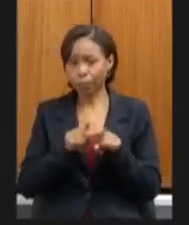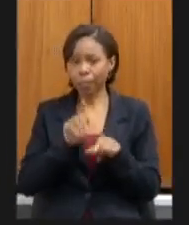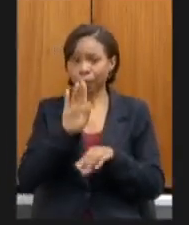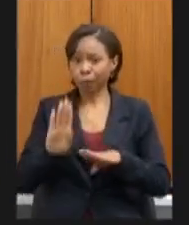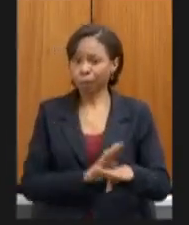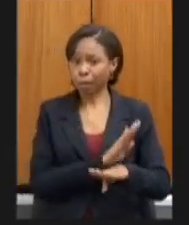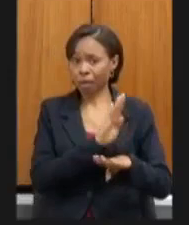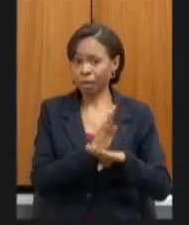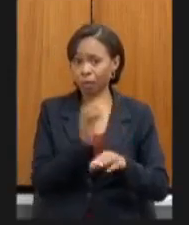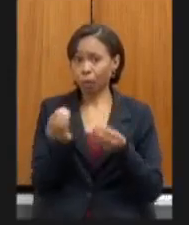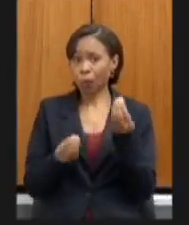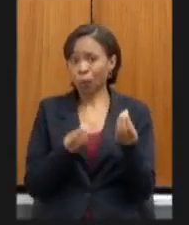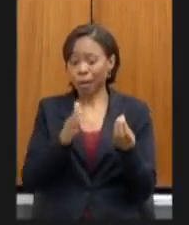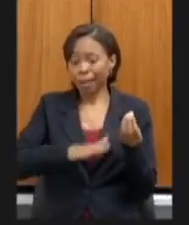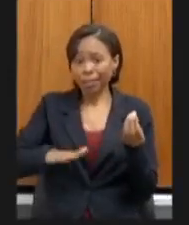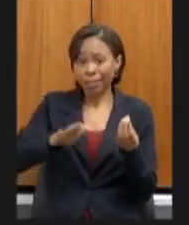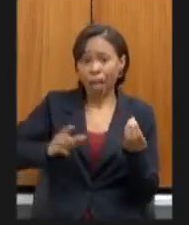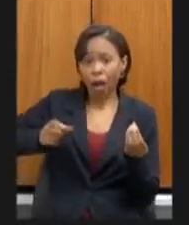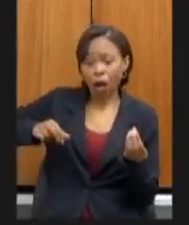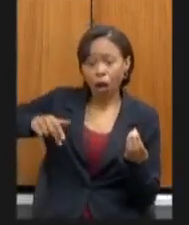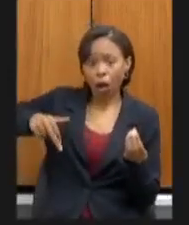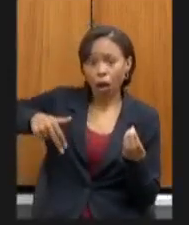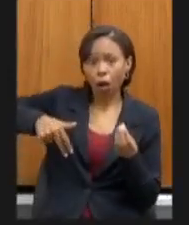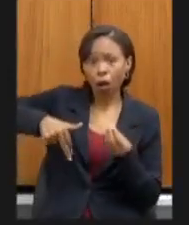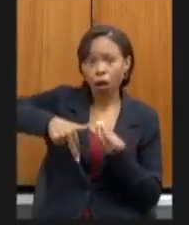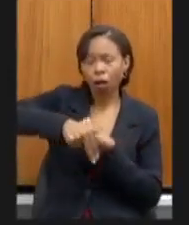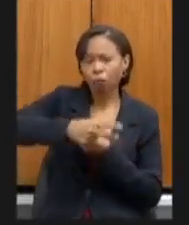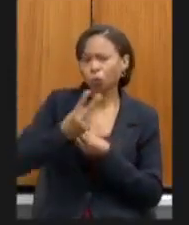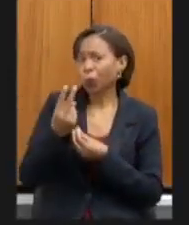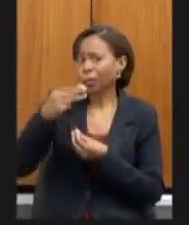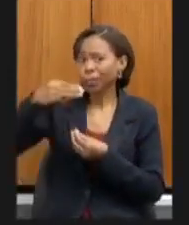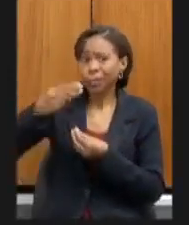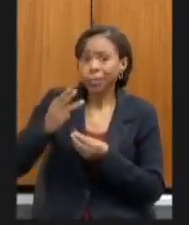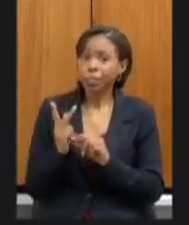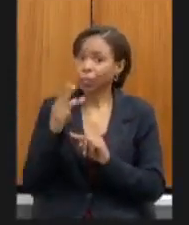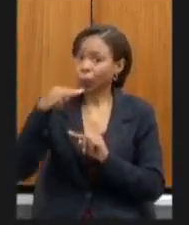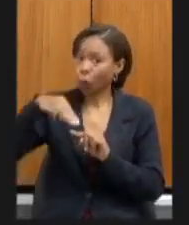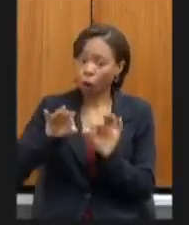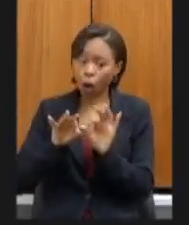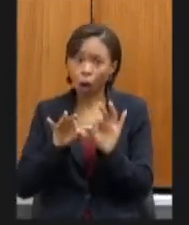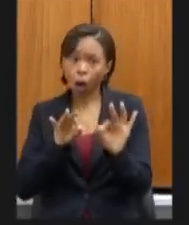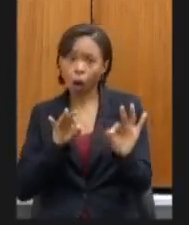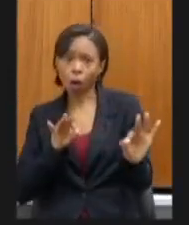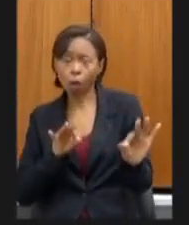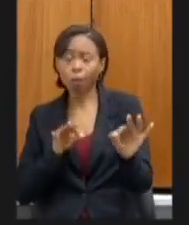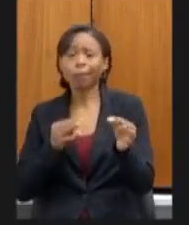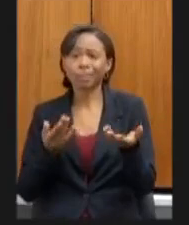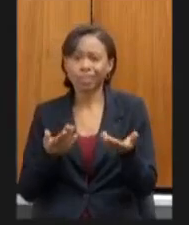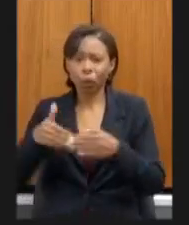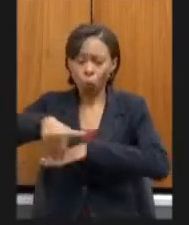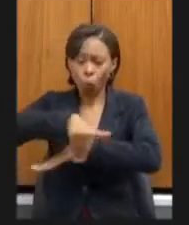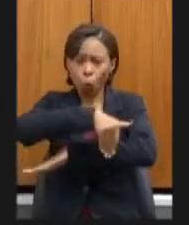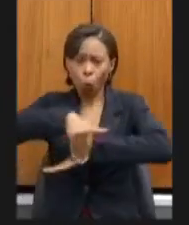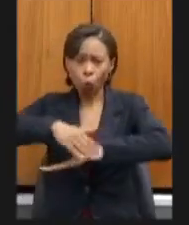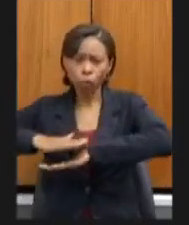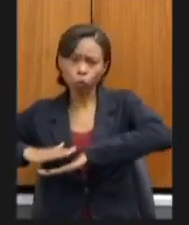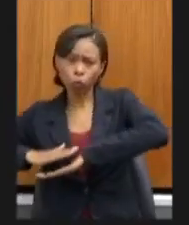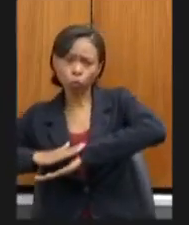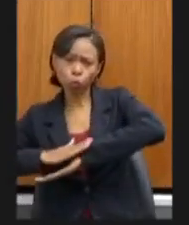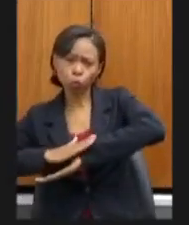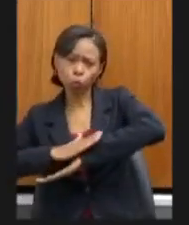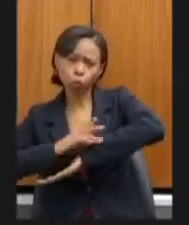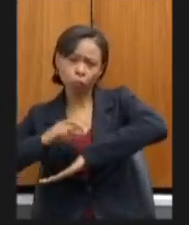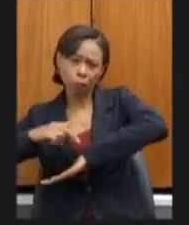deslocadas a mais de 2 km 3 km de distância em ruas que são ruas íngremes que certamente vai exigir um esforço